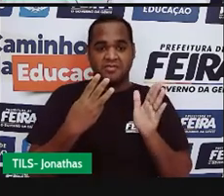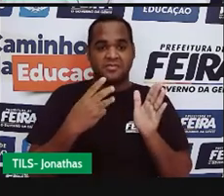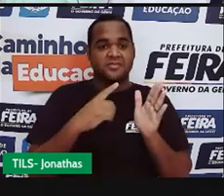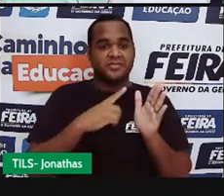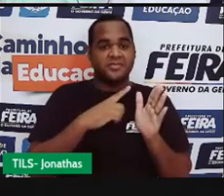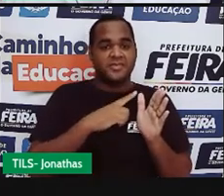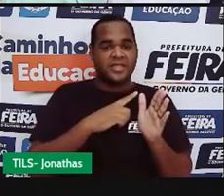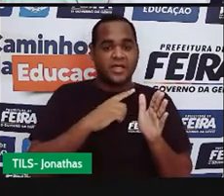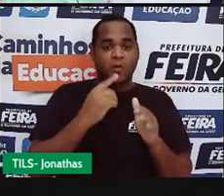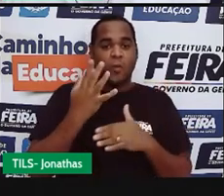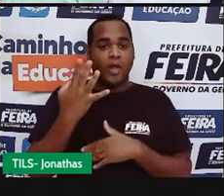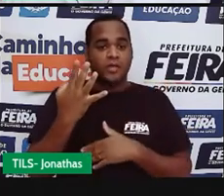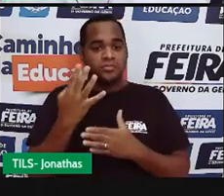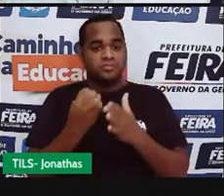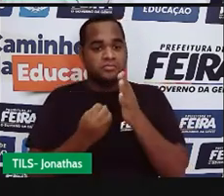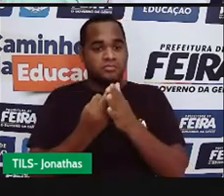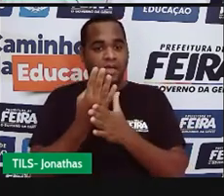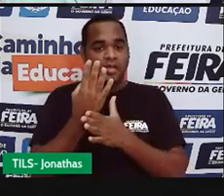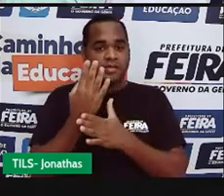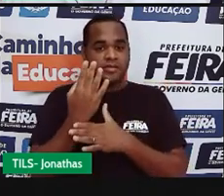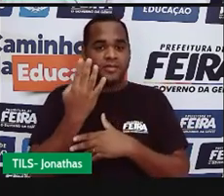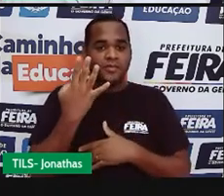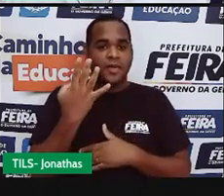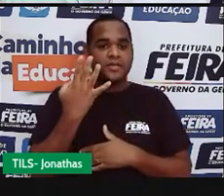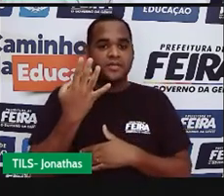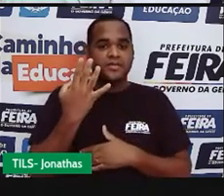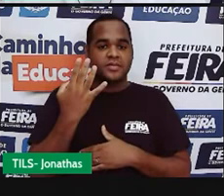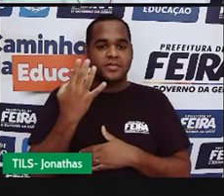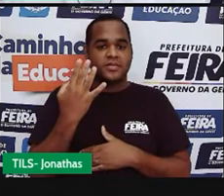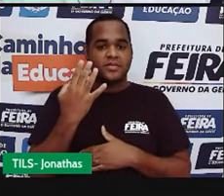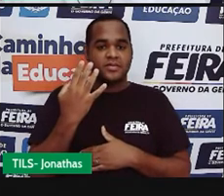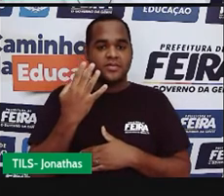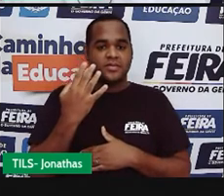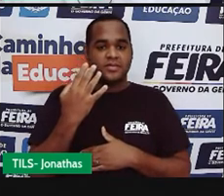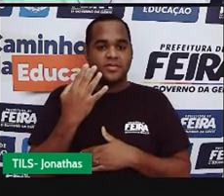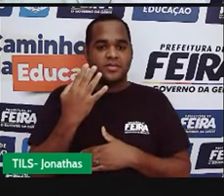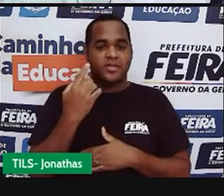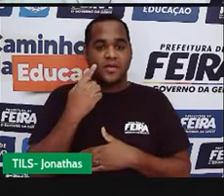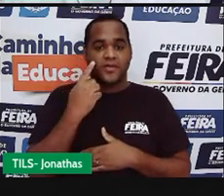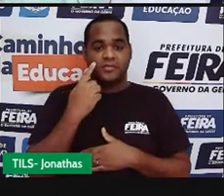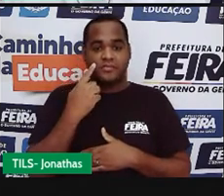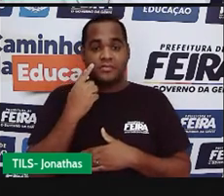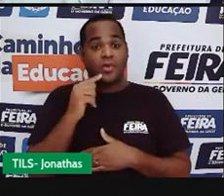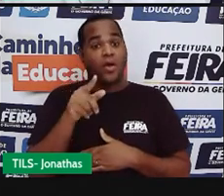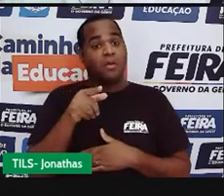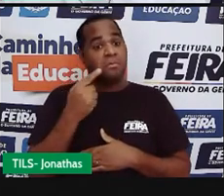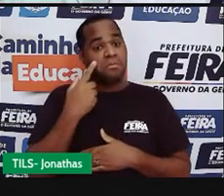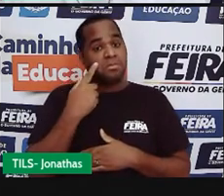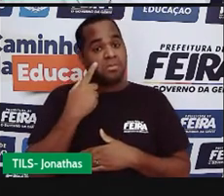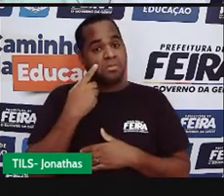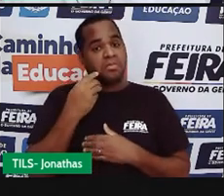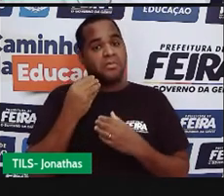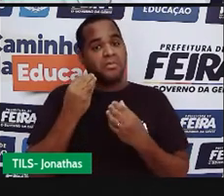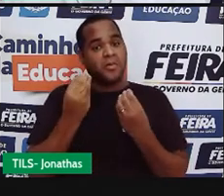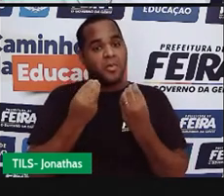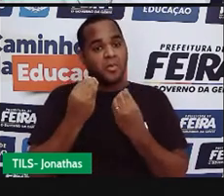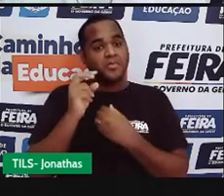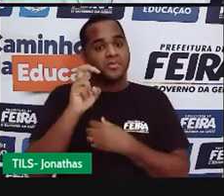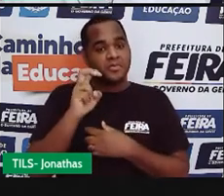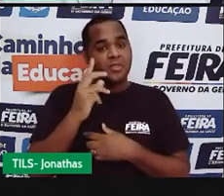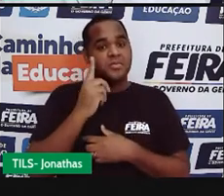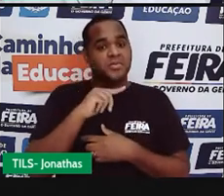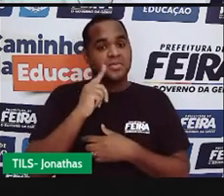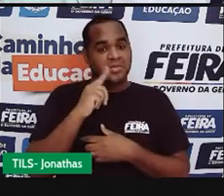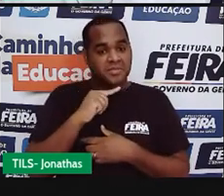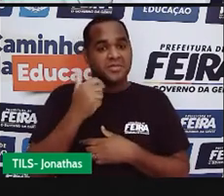Ó, apareceu um quatro. É esse lado com medida quatro. E vamos ver se esse vai dar cinco. Ó, deu cinco. Bacana, hein?